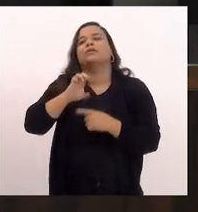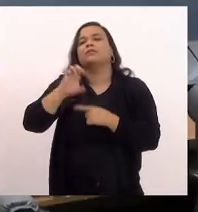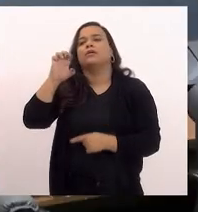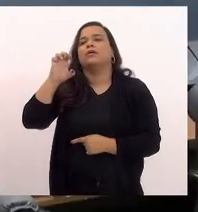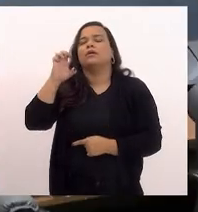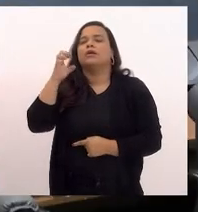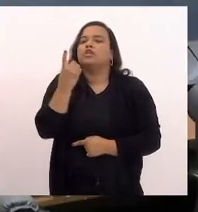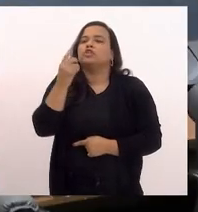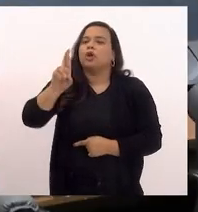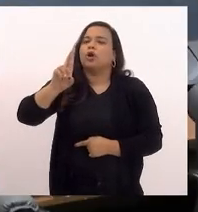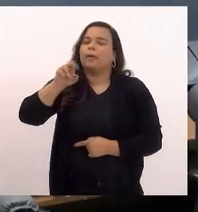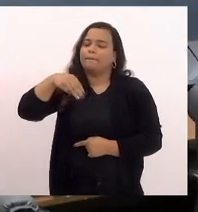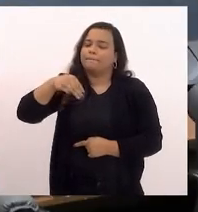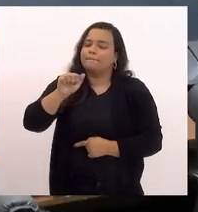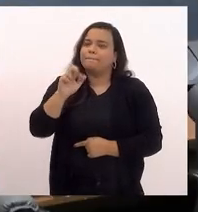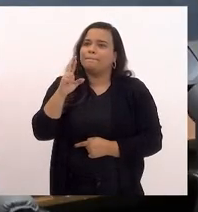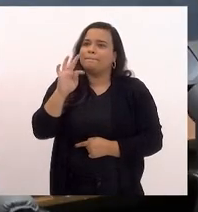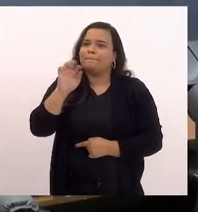Marta Rocha